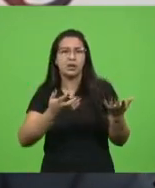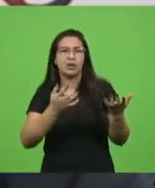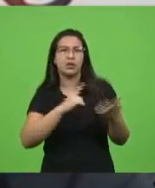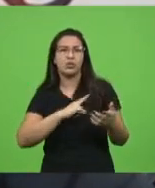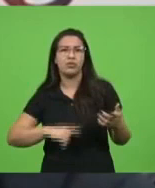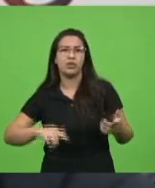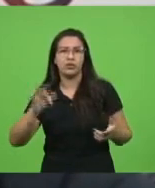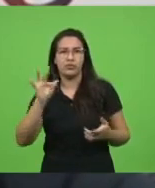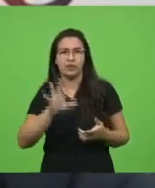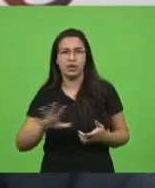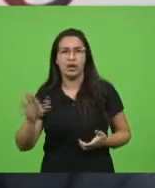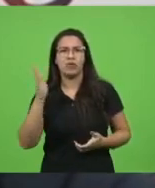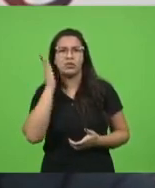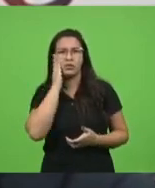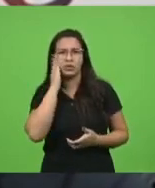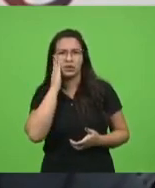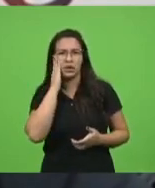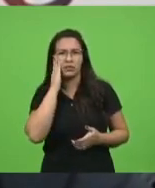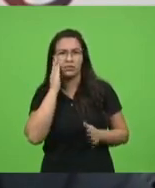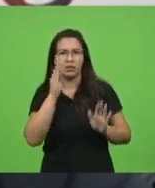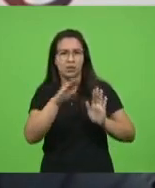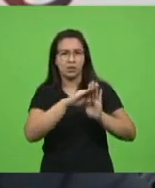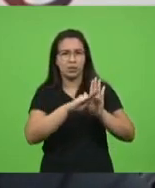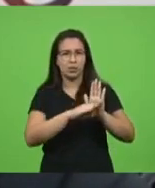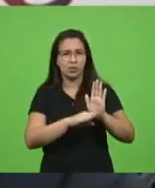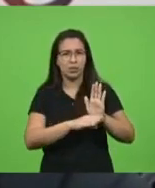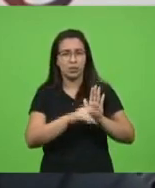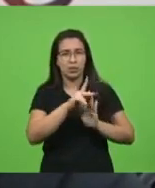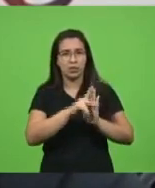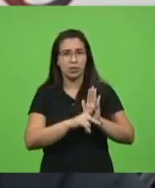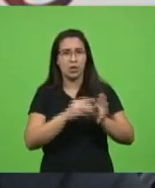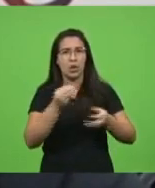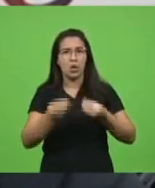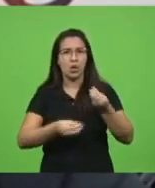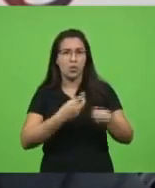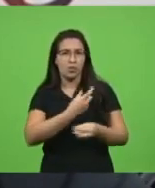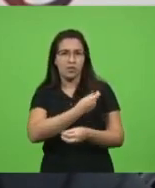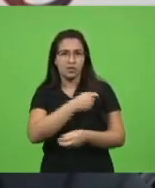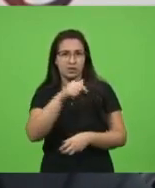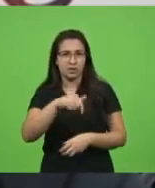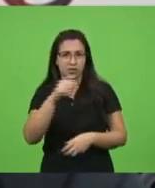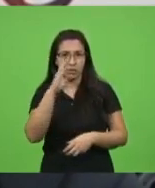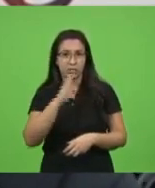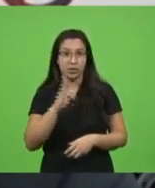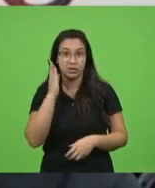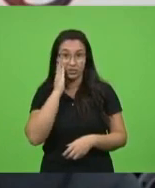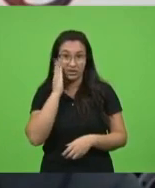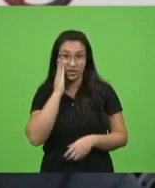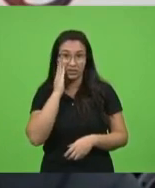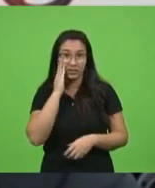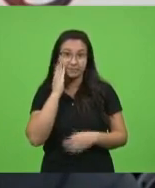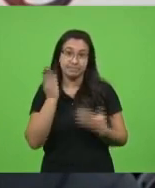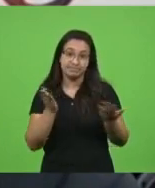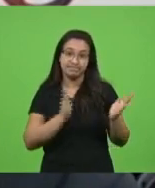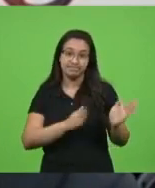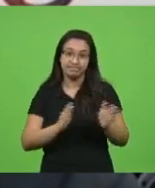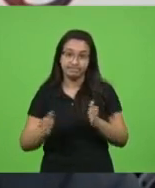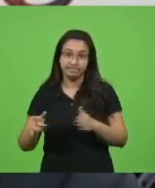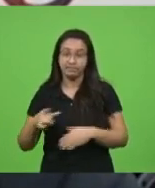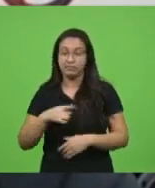cientes da programação da vacina, da vacinação para o Brasil. Nós temos aqui